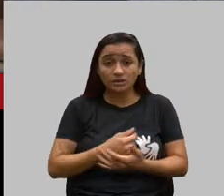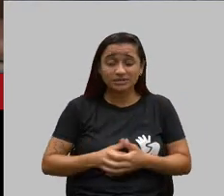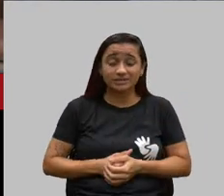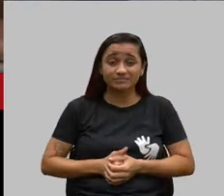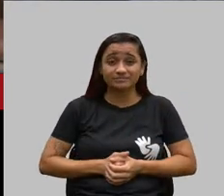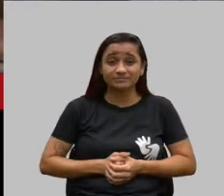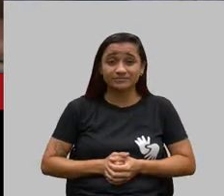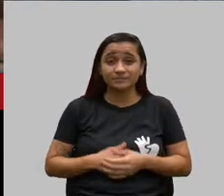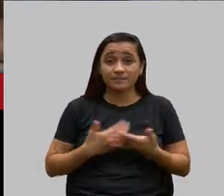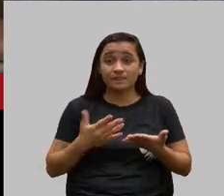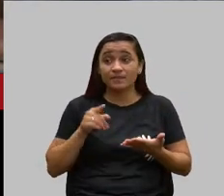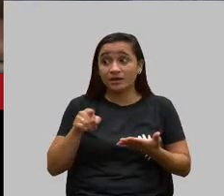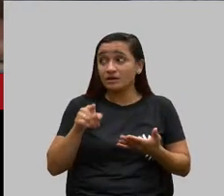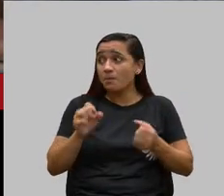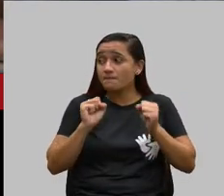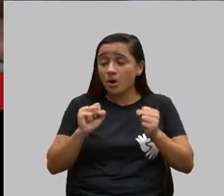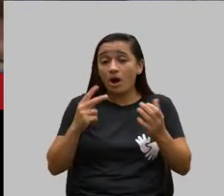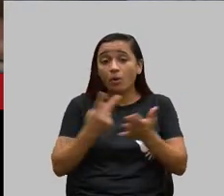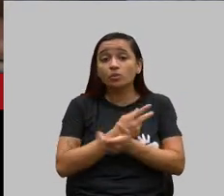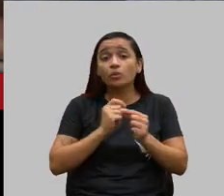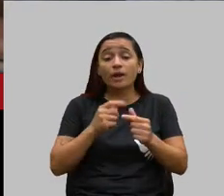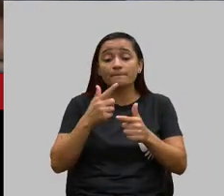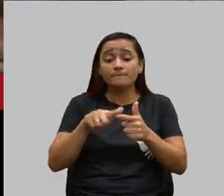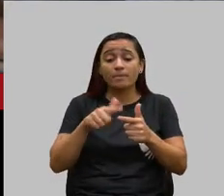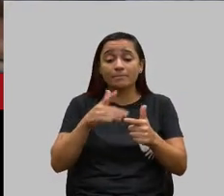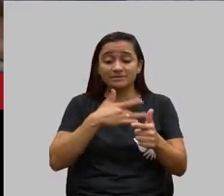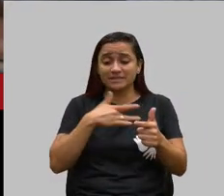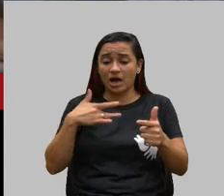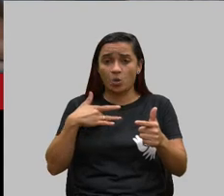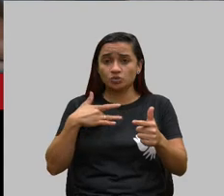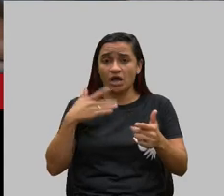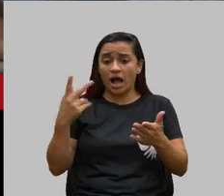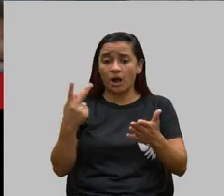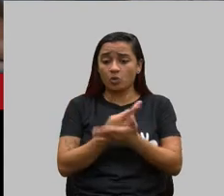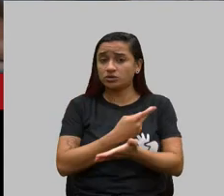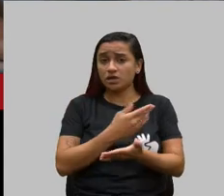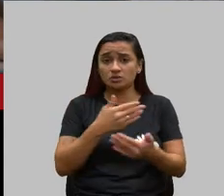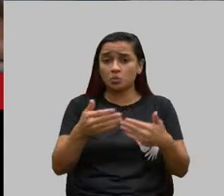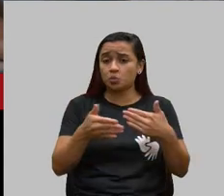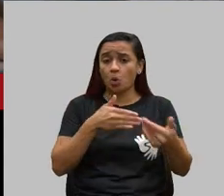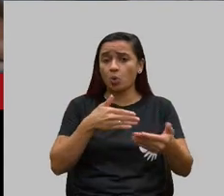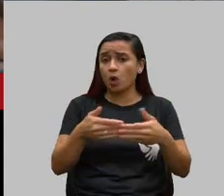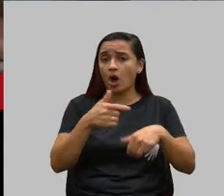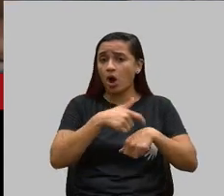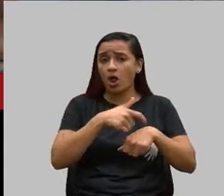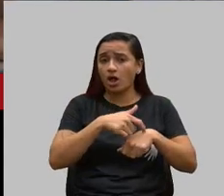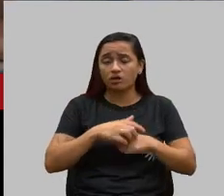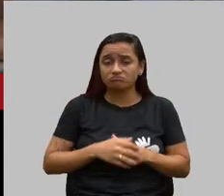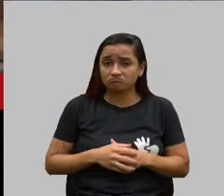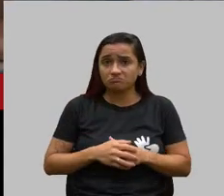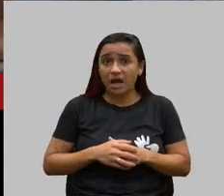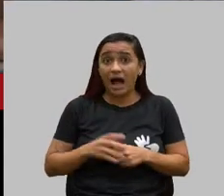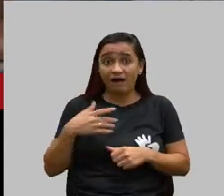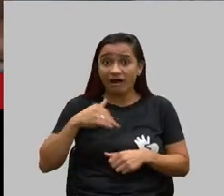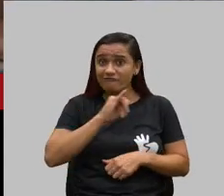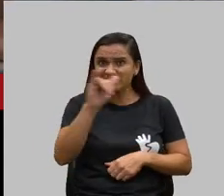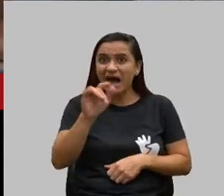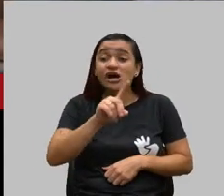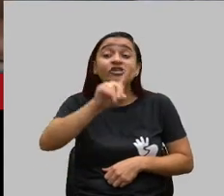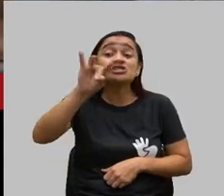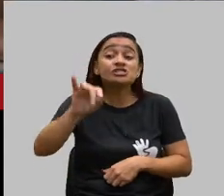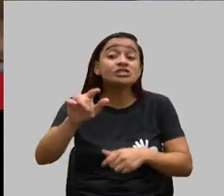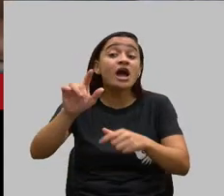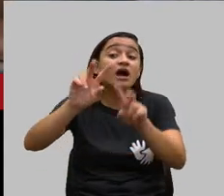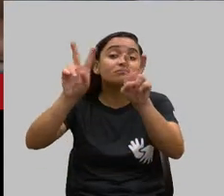O problema de saúde, ele acontece a qualquer momento. Ele não vai avisar, ó, dia tal, nós vamos ter um problema de